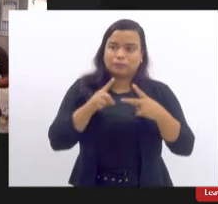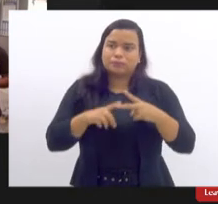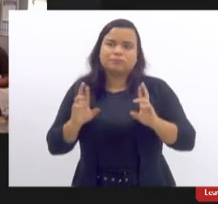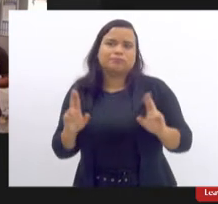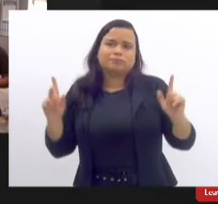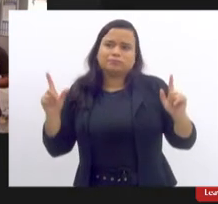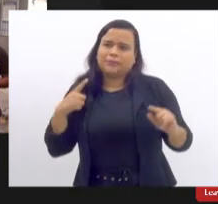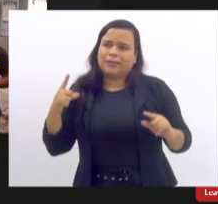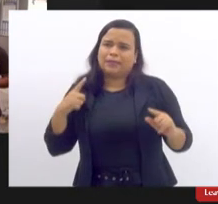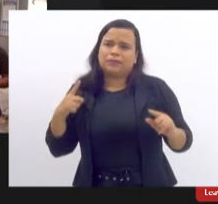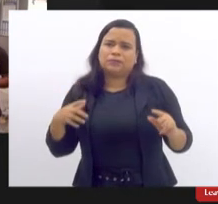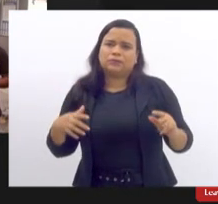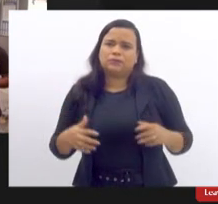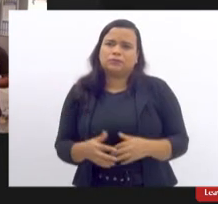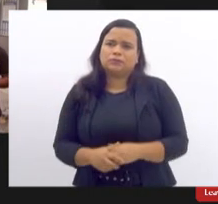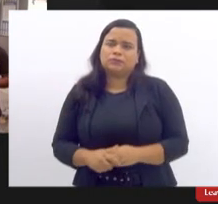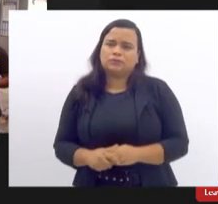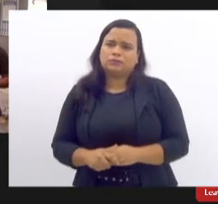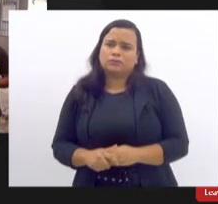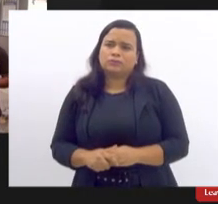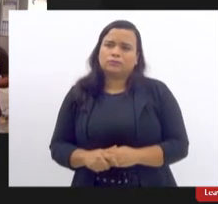bom